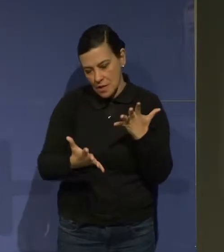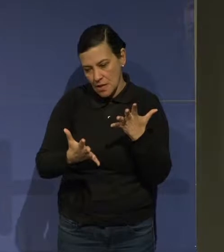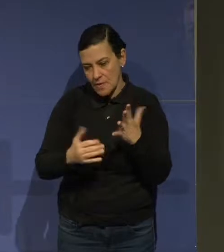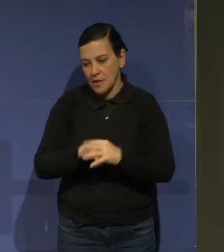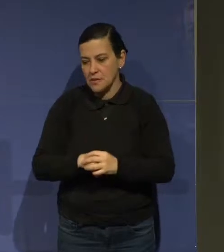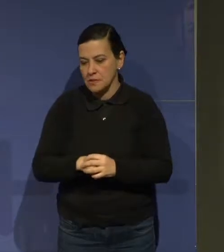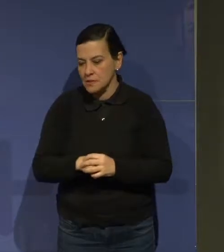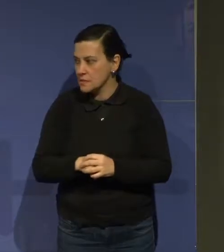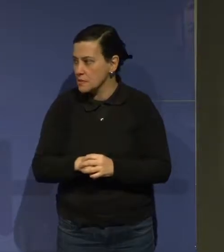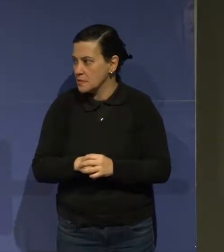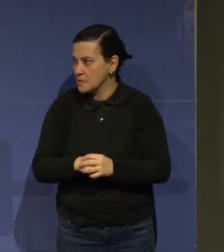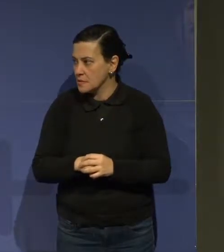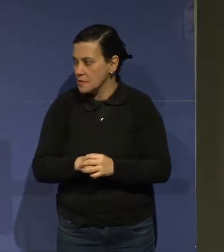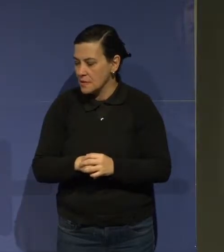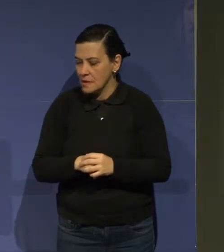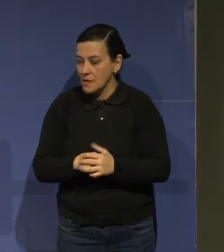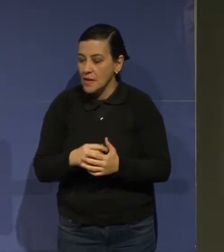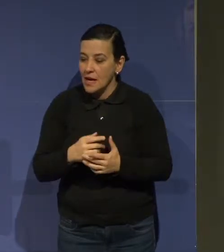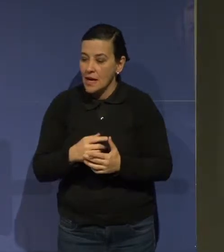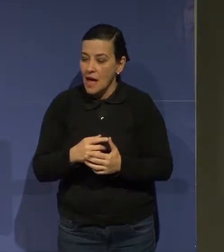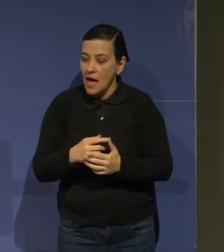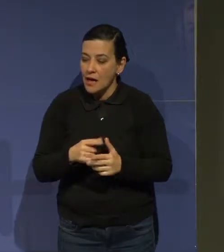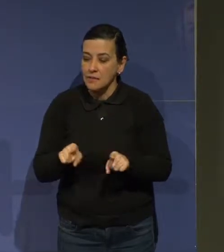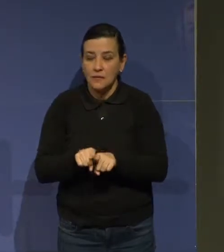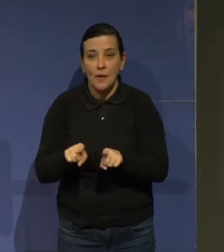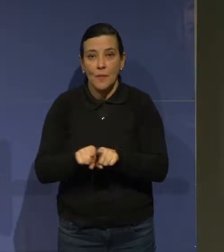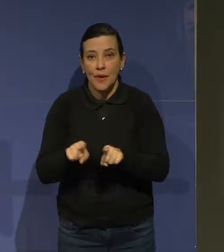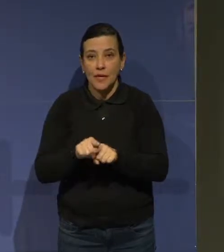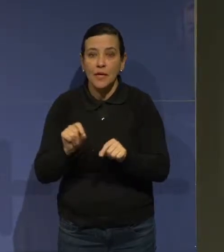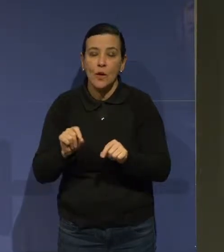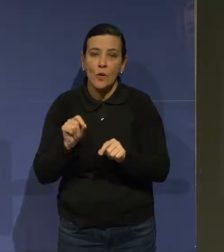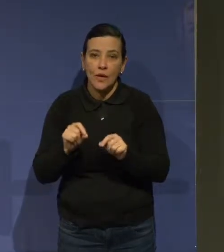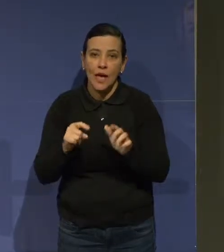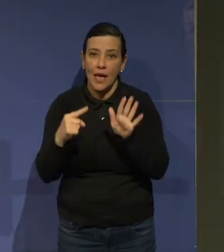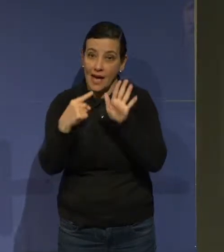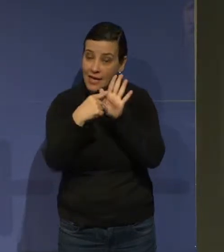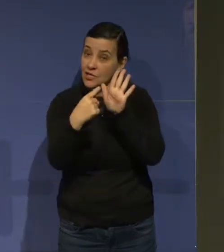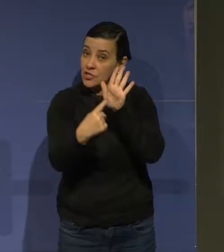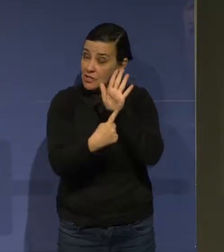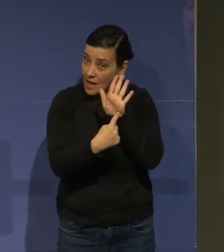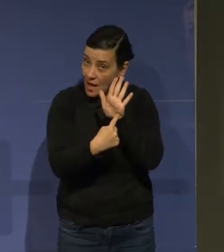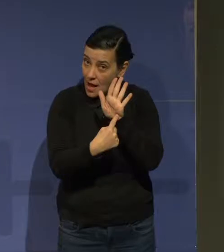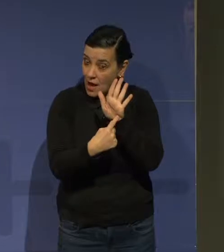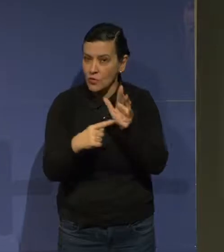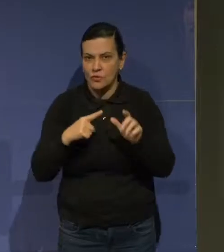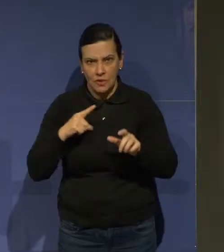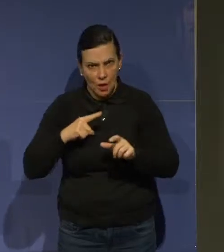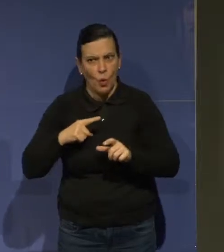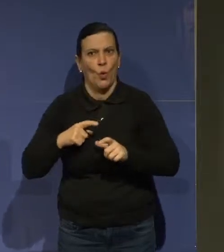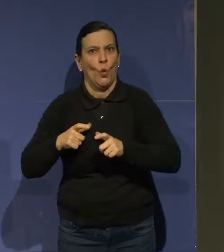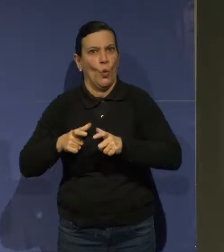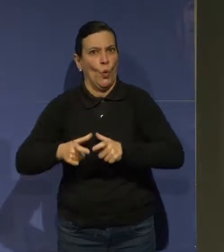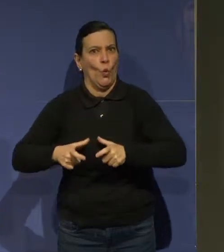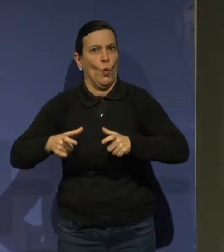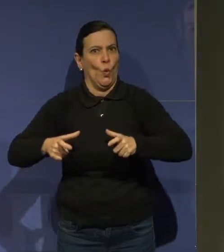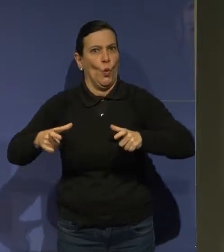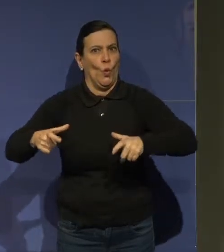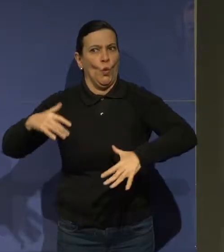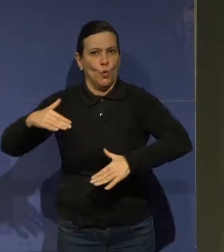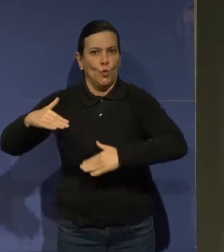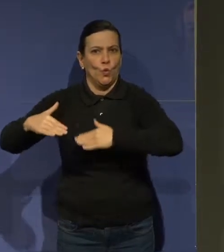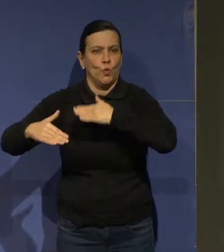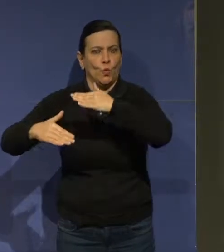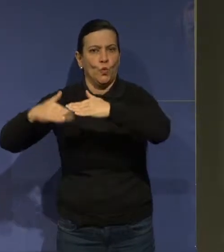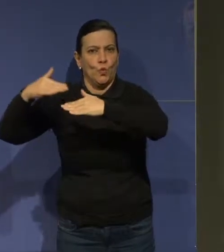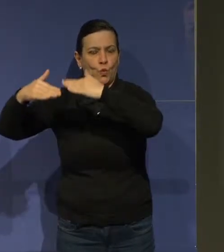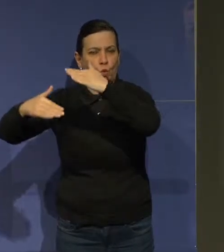Acho que tem um slide específico que eu falo depois. O RENTOC, que tem crescido muito o